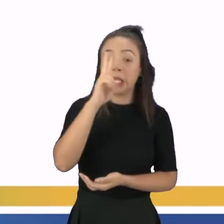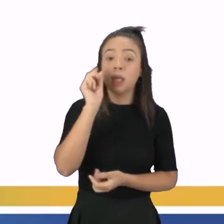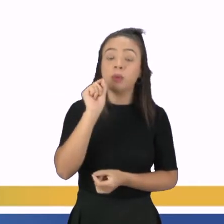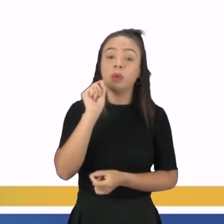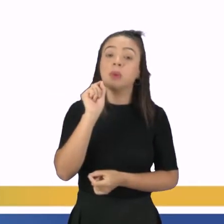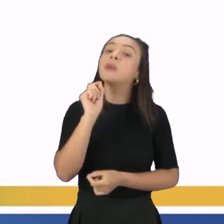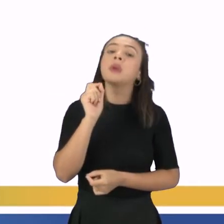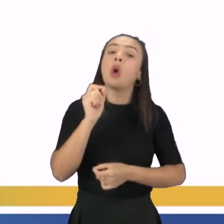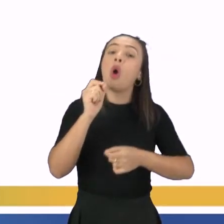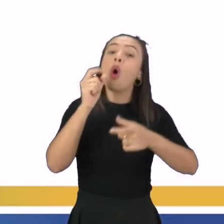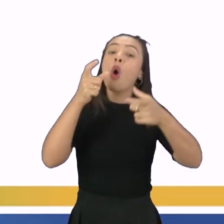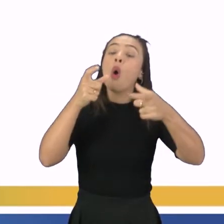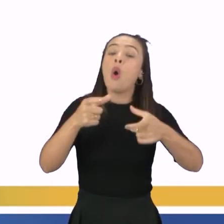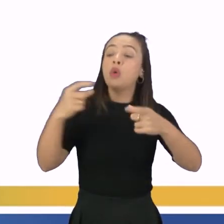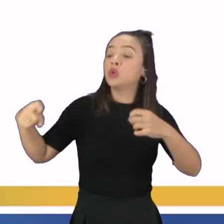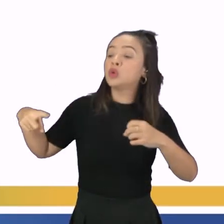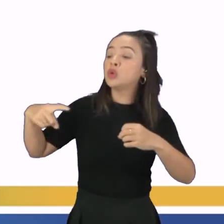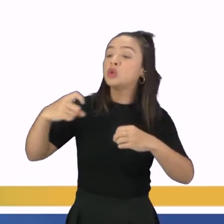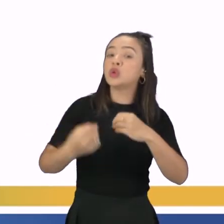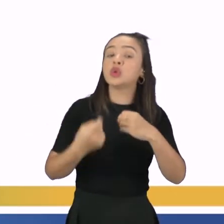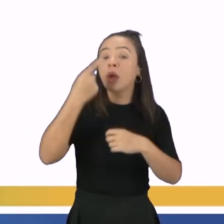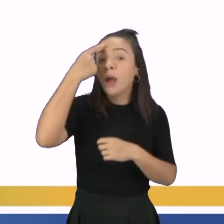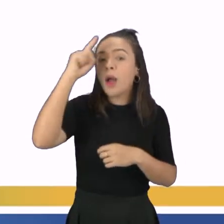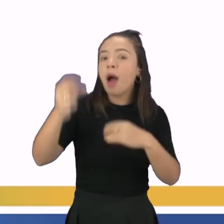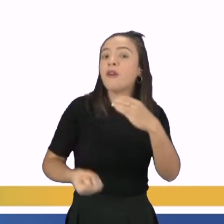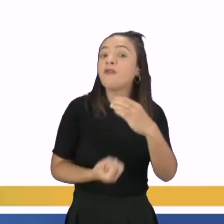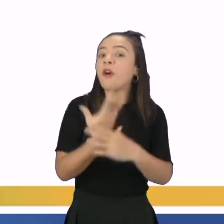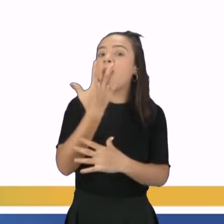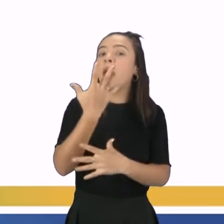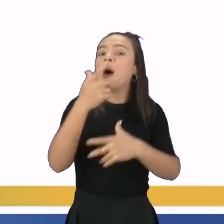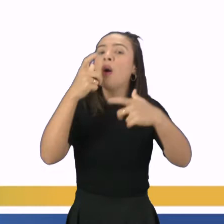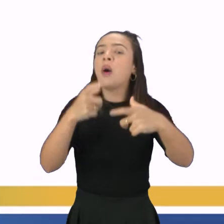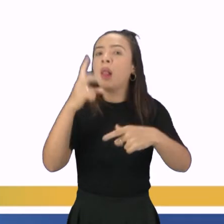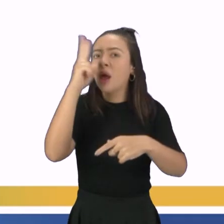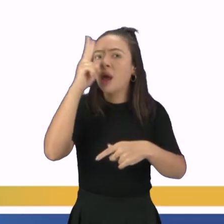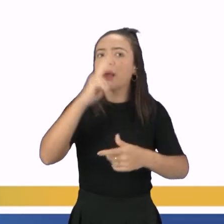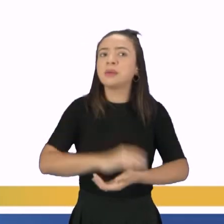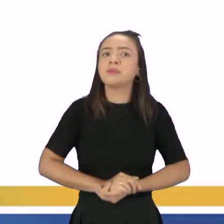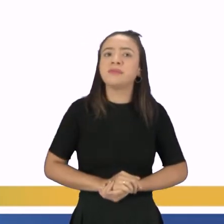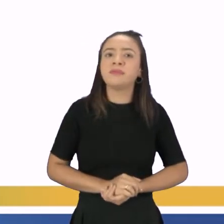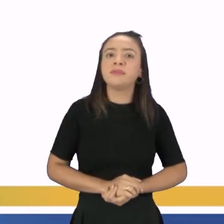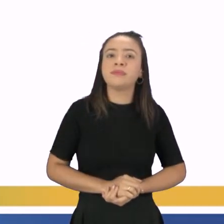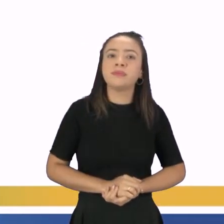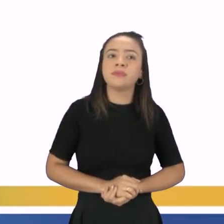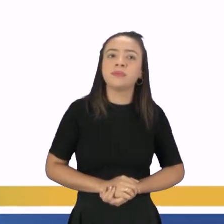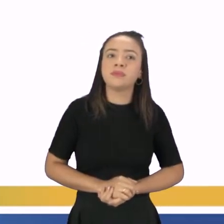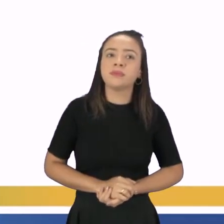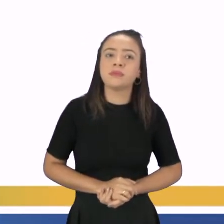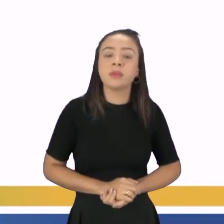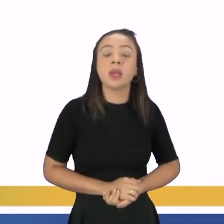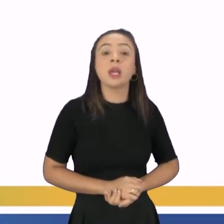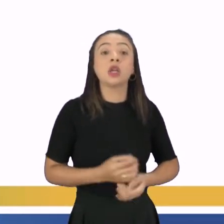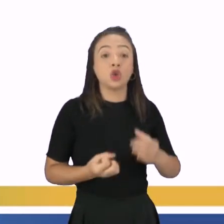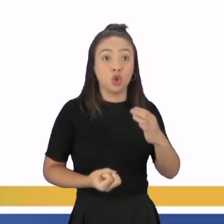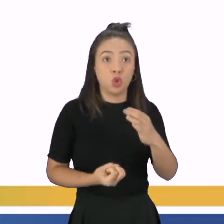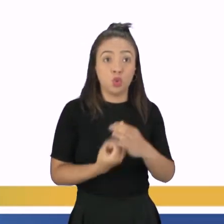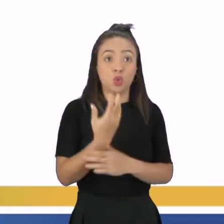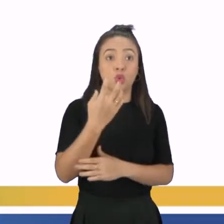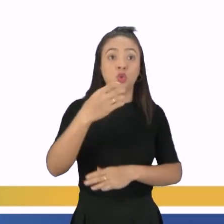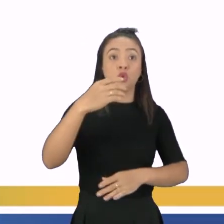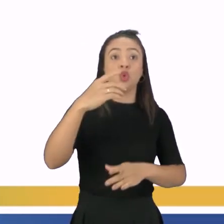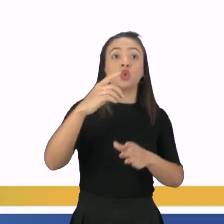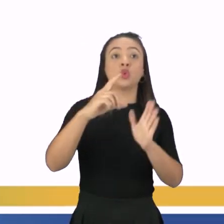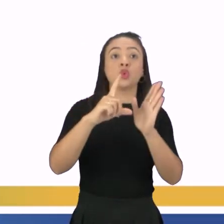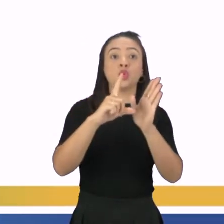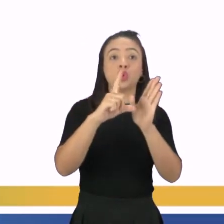falei o local que os espermatozoides são produzidos, lembra? Acompanha ali comigo, ó Em roxo Eles são produzidos nos túbulos